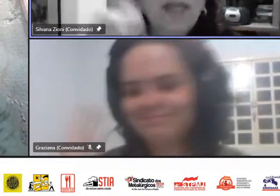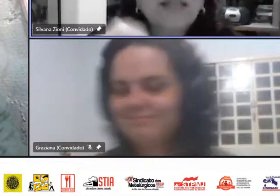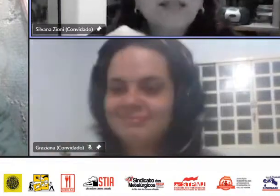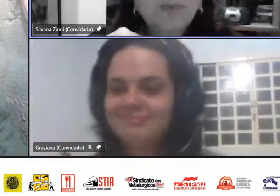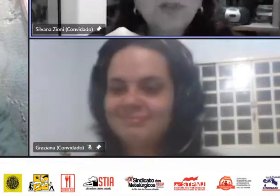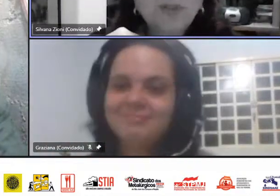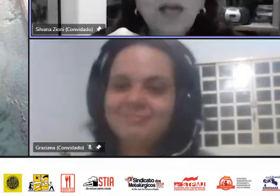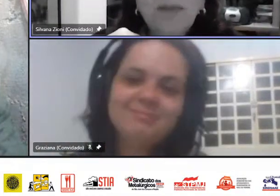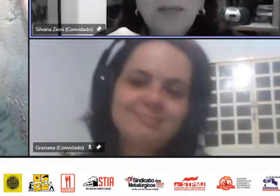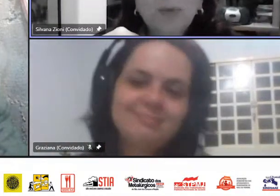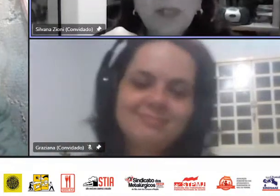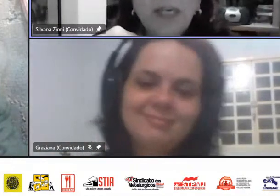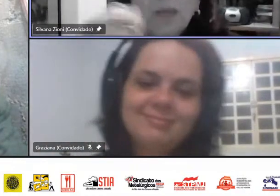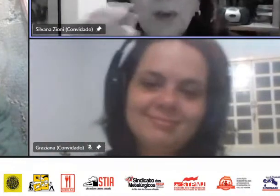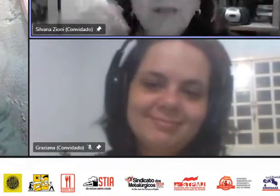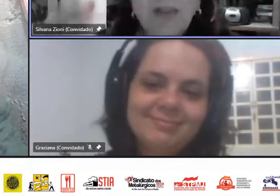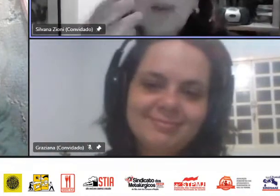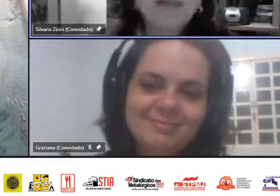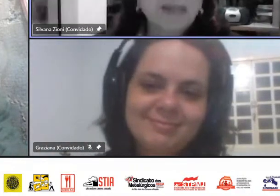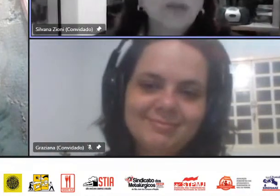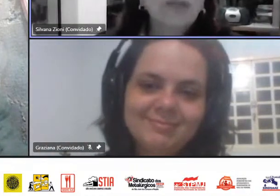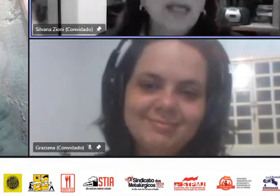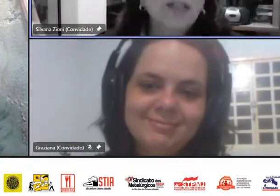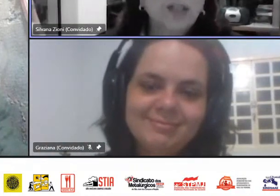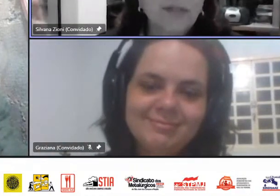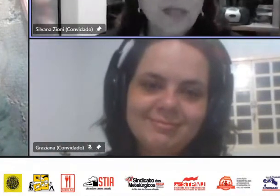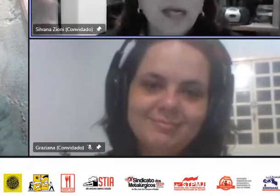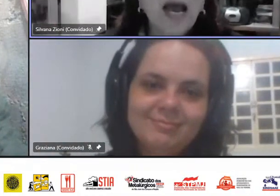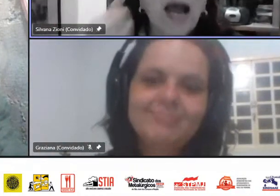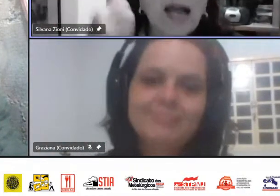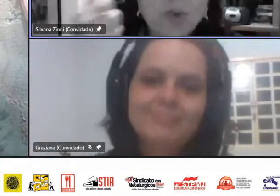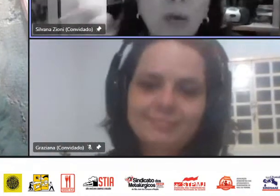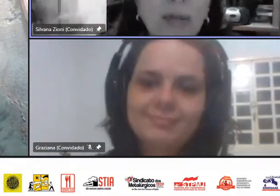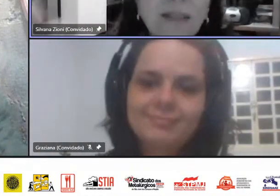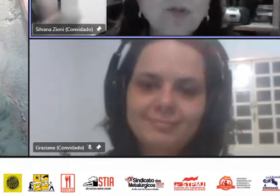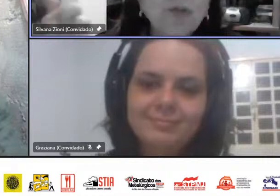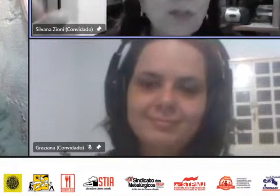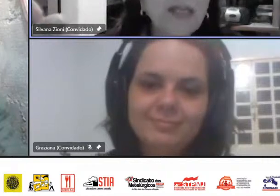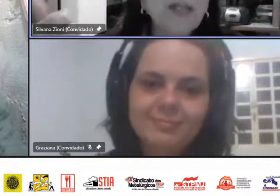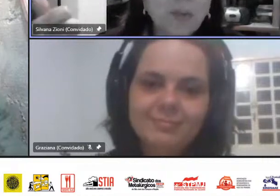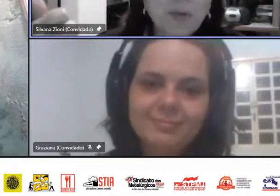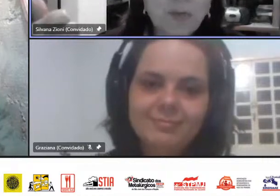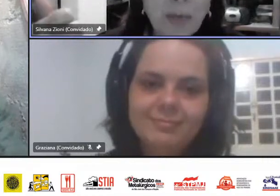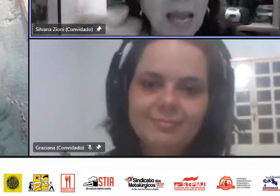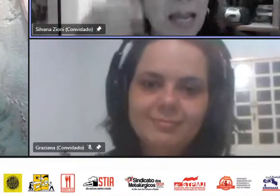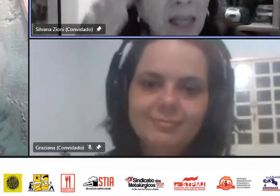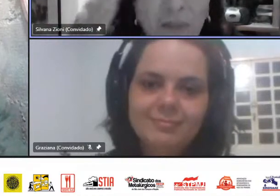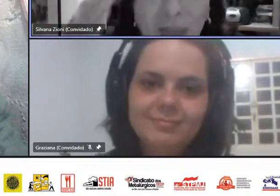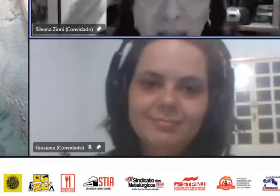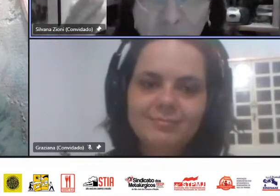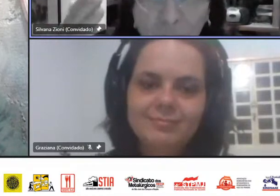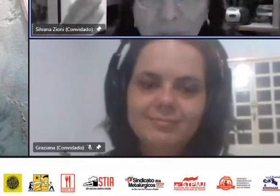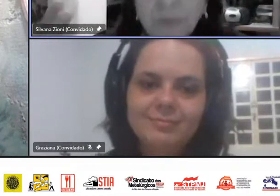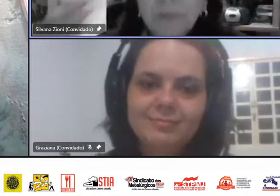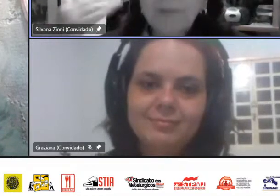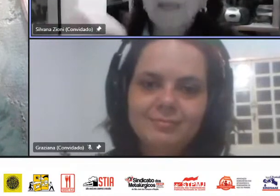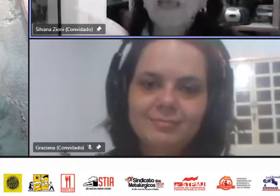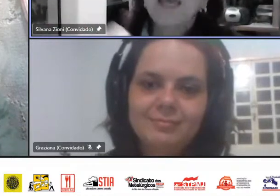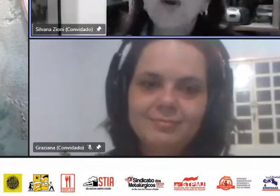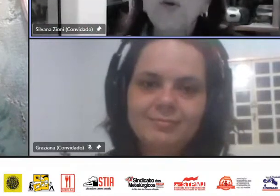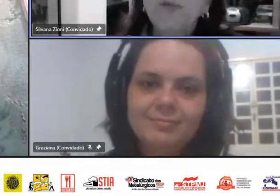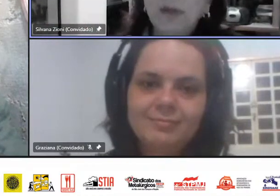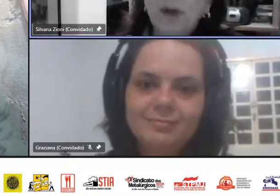tentando nesse posicionamento crítico é ver quais as alternativas articulação nos conselhos municipais e vejam